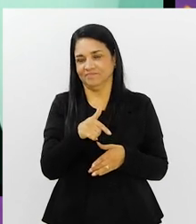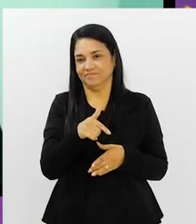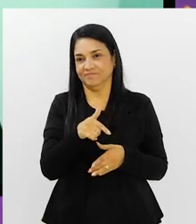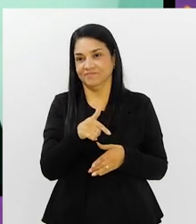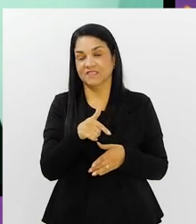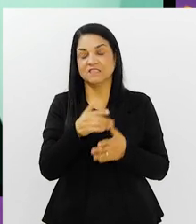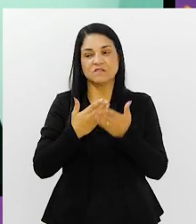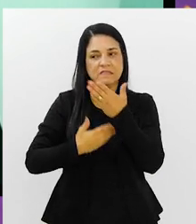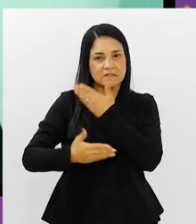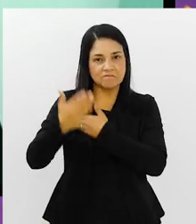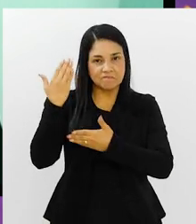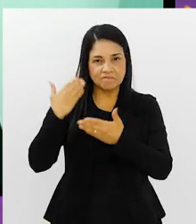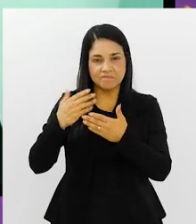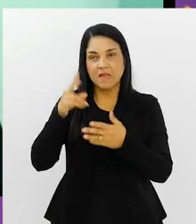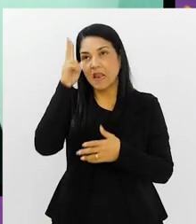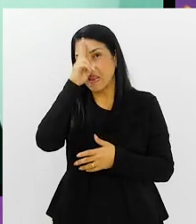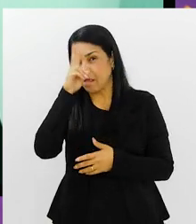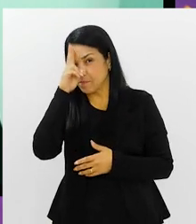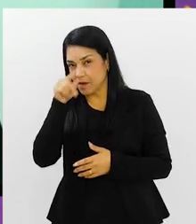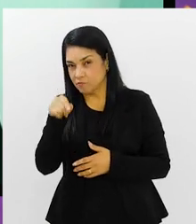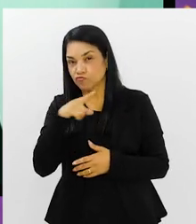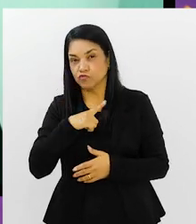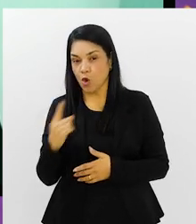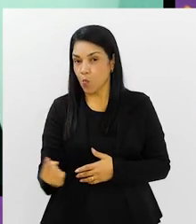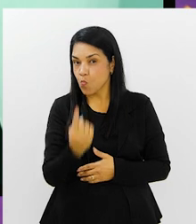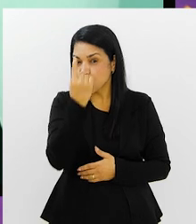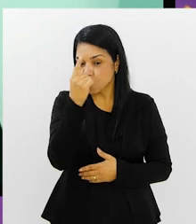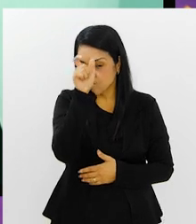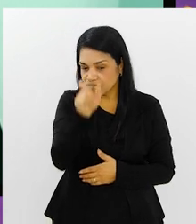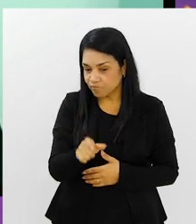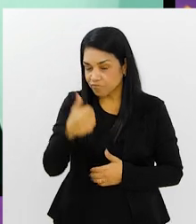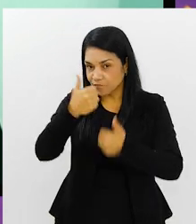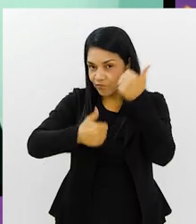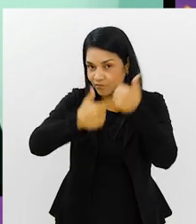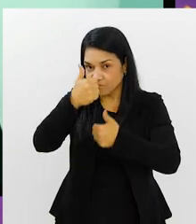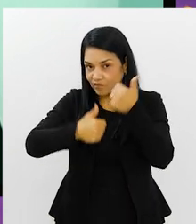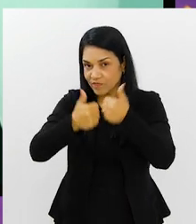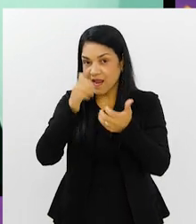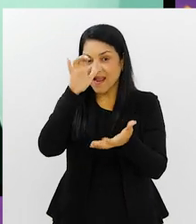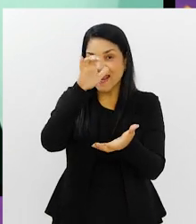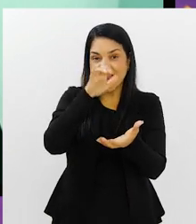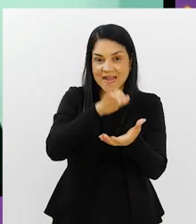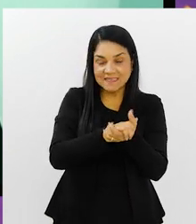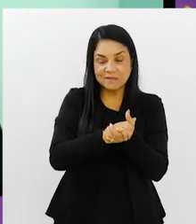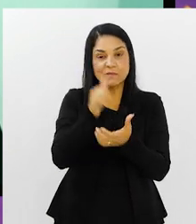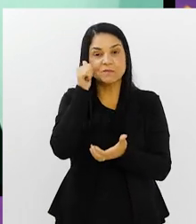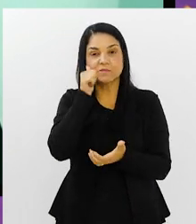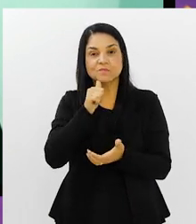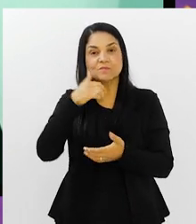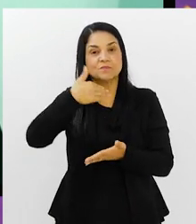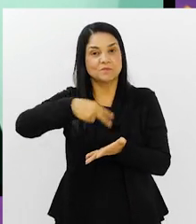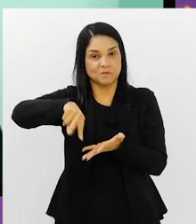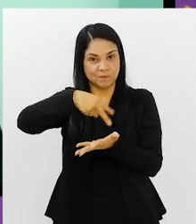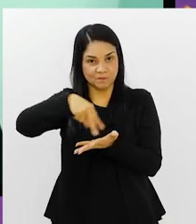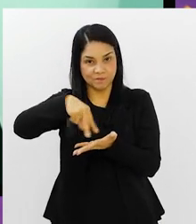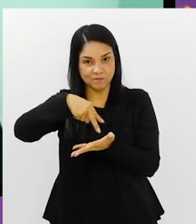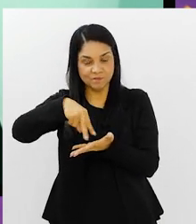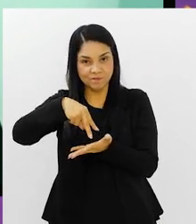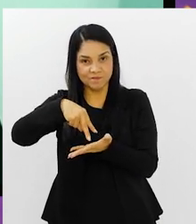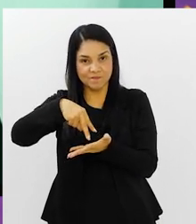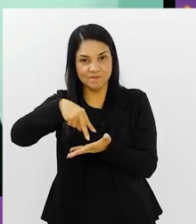Primeiro, se você voltar no tempo, nós tínhamos um jogador que era casado com uma chacrete.